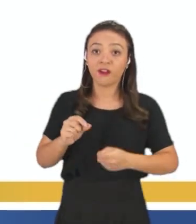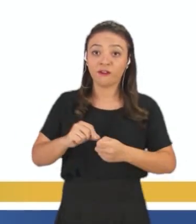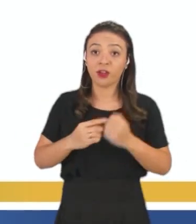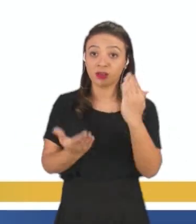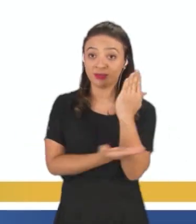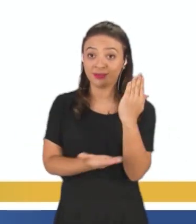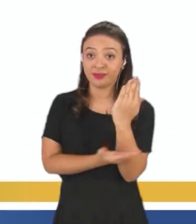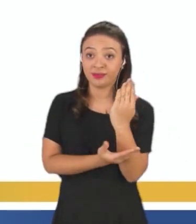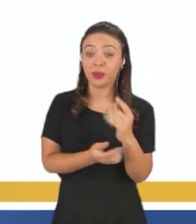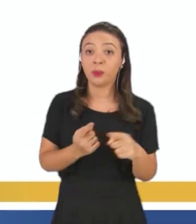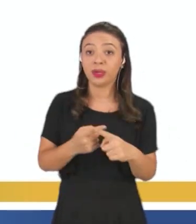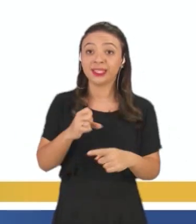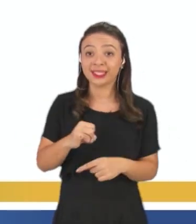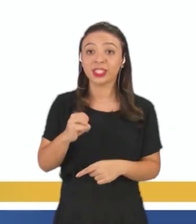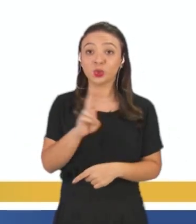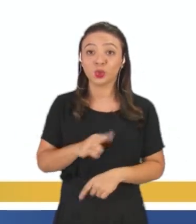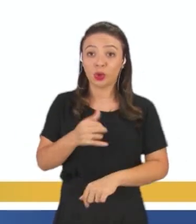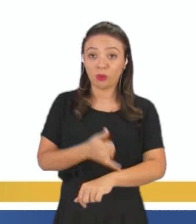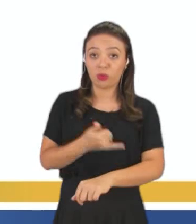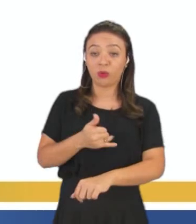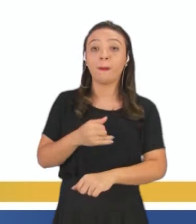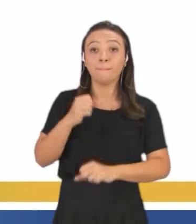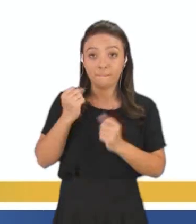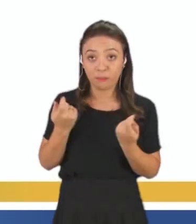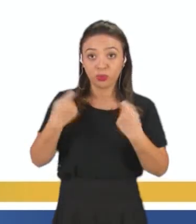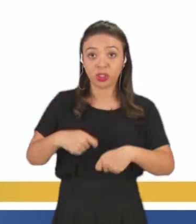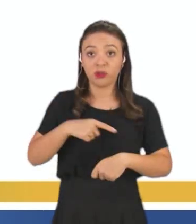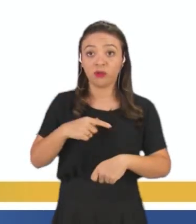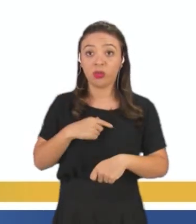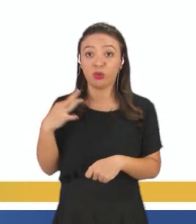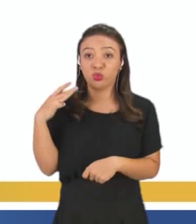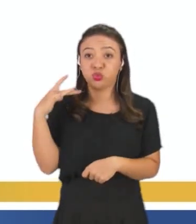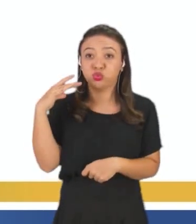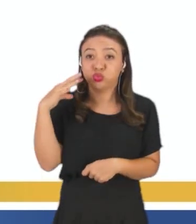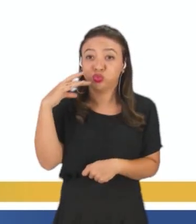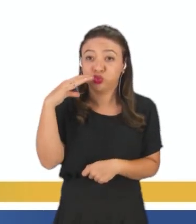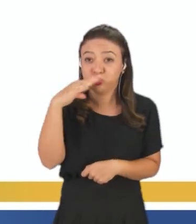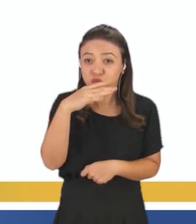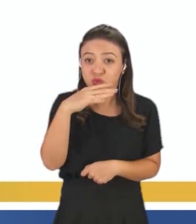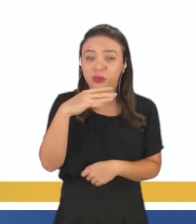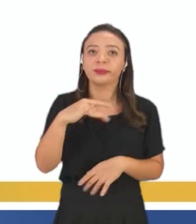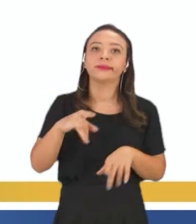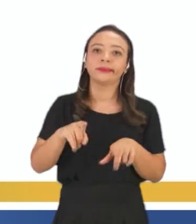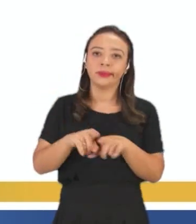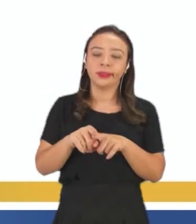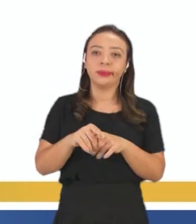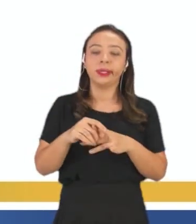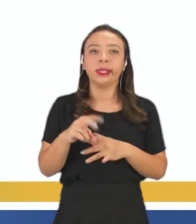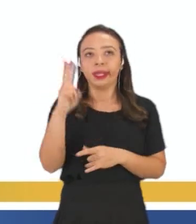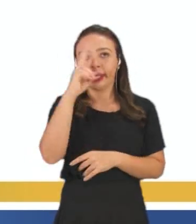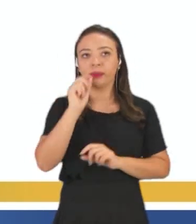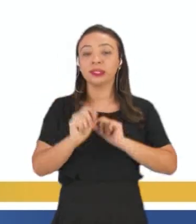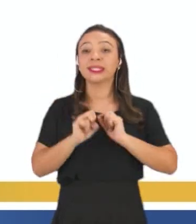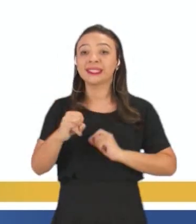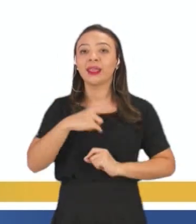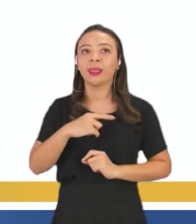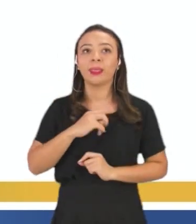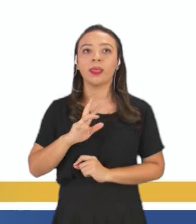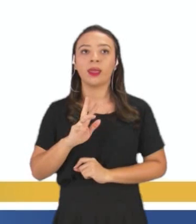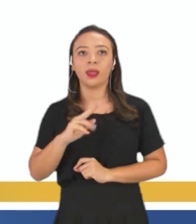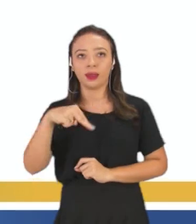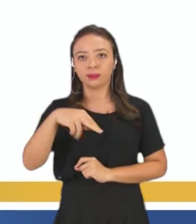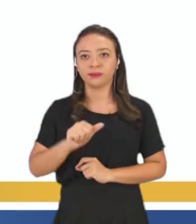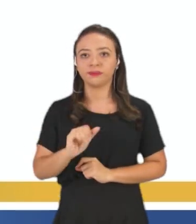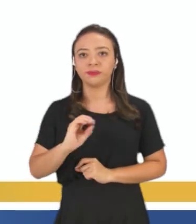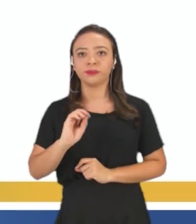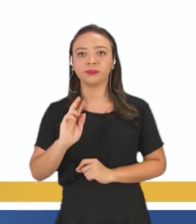utilizar de metal, vai esquentar. Lembrando que quando a gente adiciona a soda cáustica na água, é